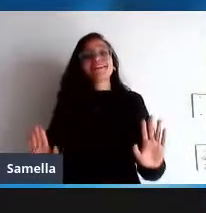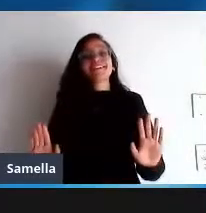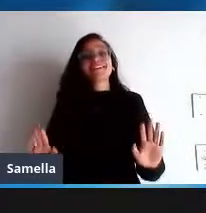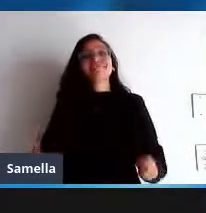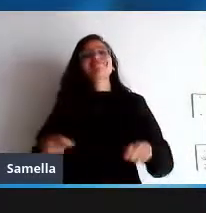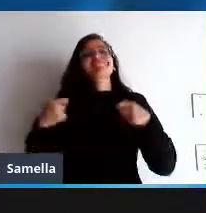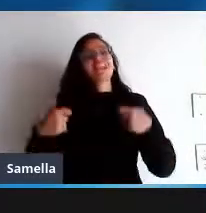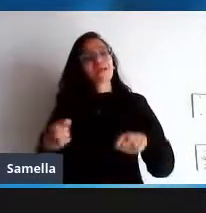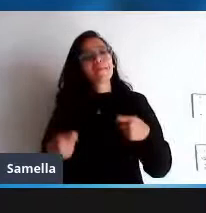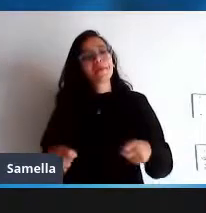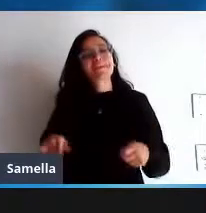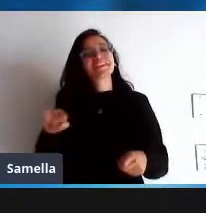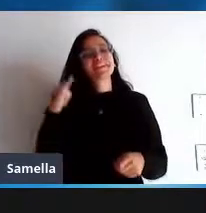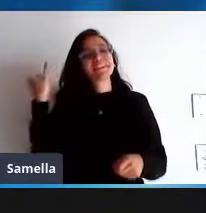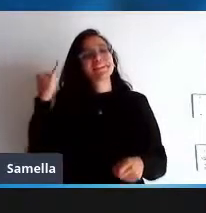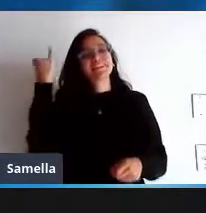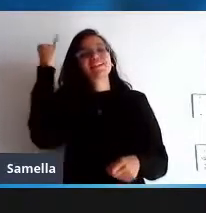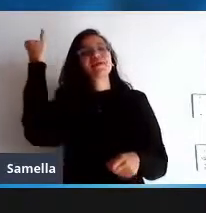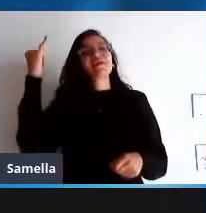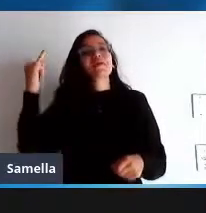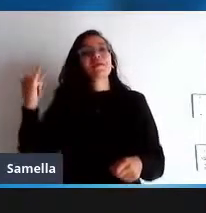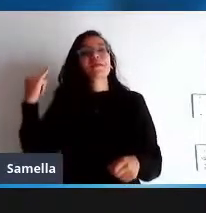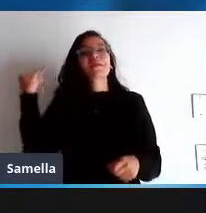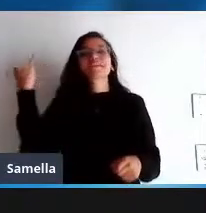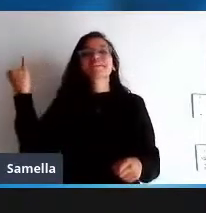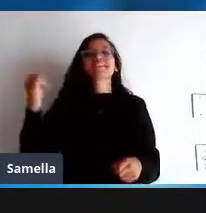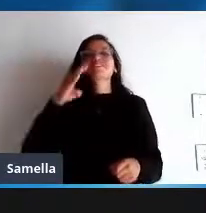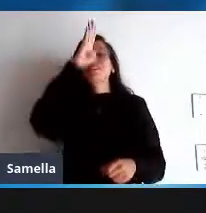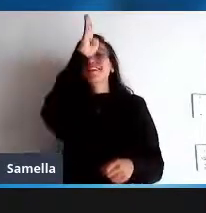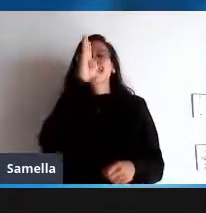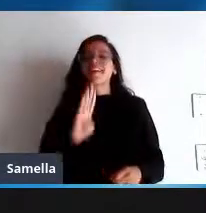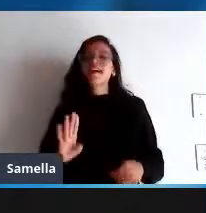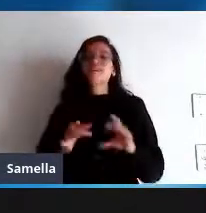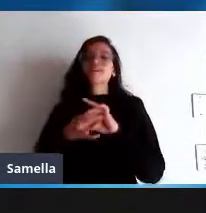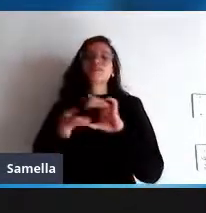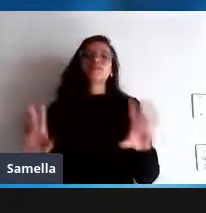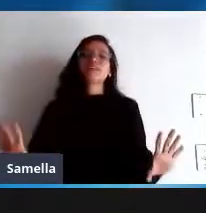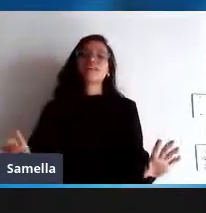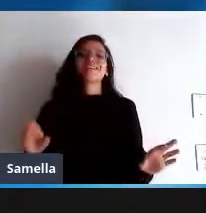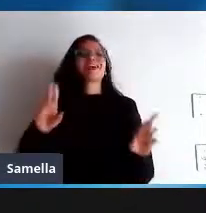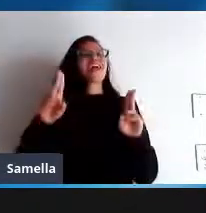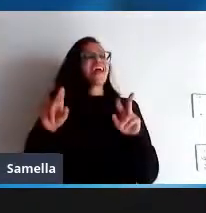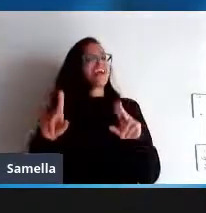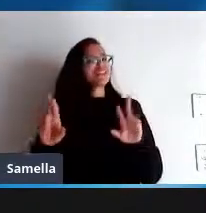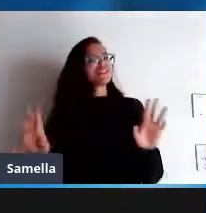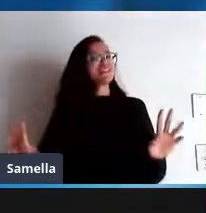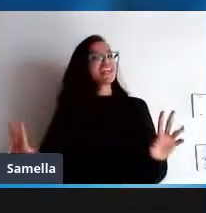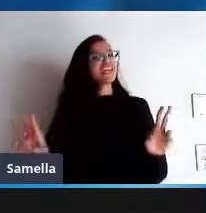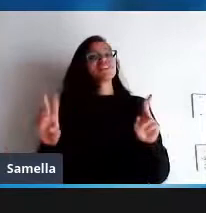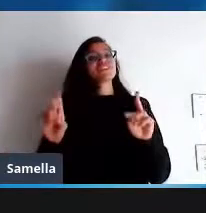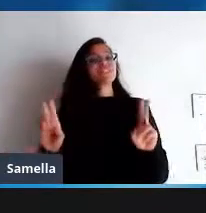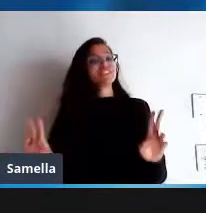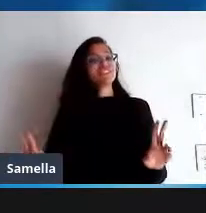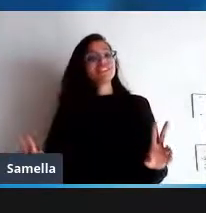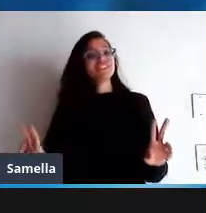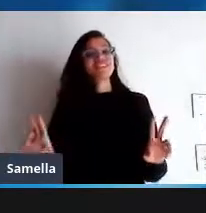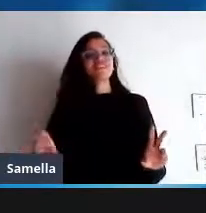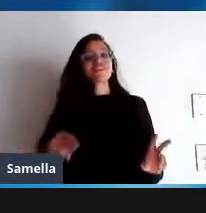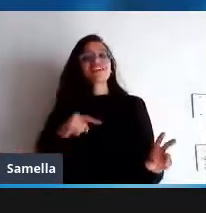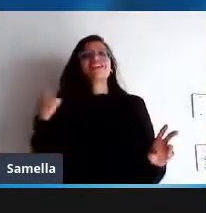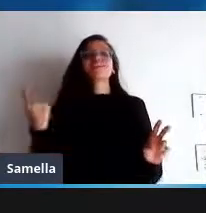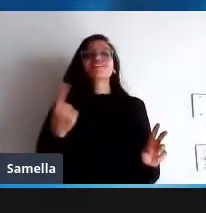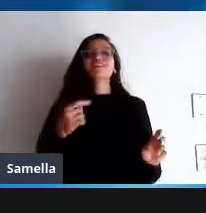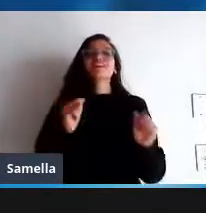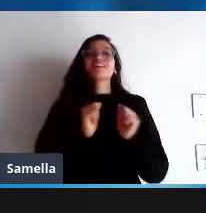muito importante não vamos confundir a gratuidade com a liberdade e também não basta ser Linux o Linux tem que estar com a gente nessa